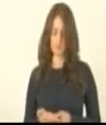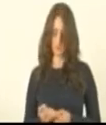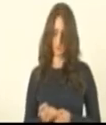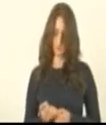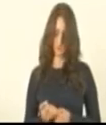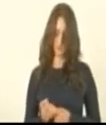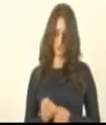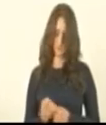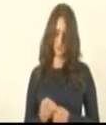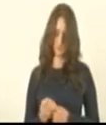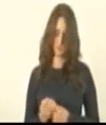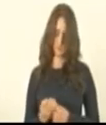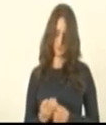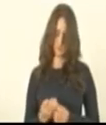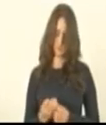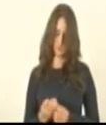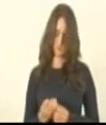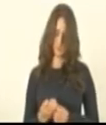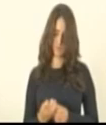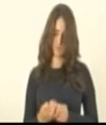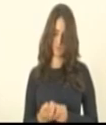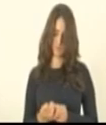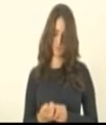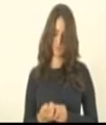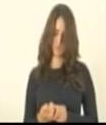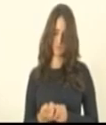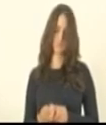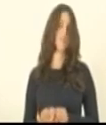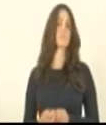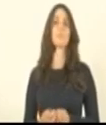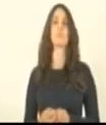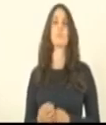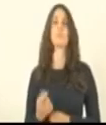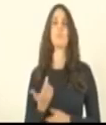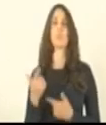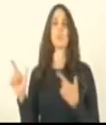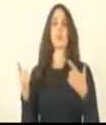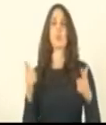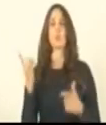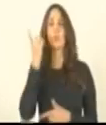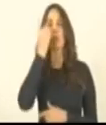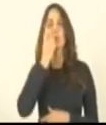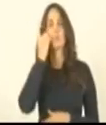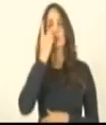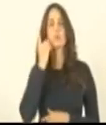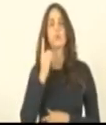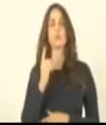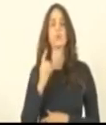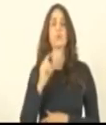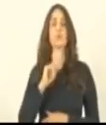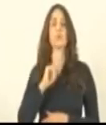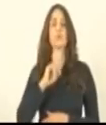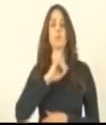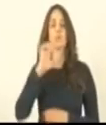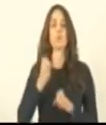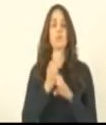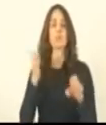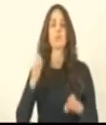João Cose, seu voto está registrado. Mais algum parlamentar? José Rocha Esmeraldo.